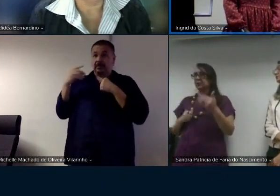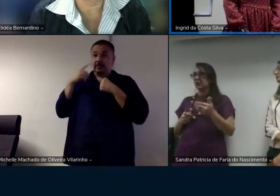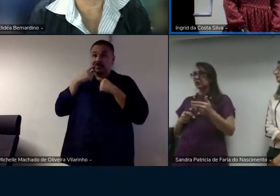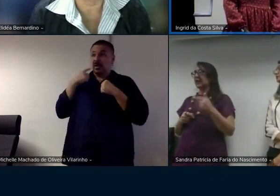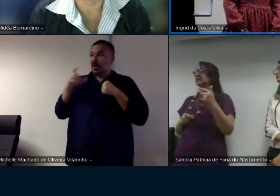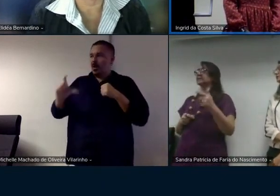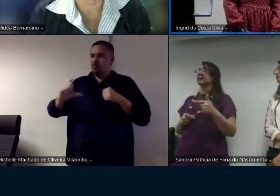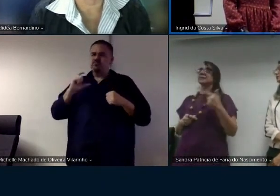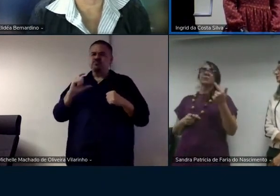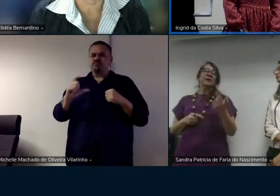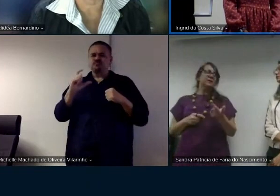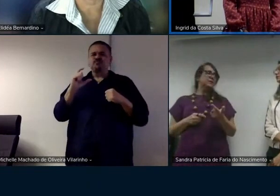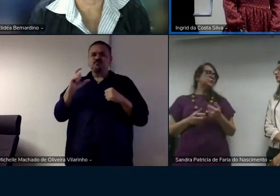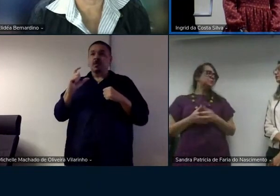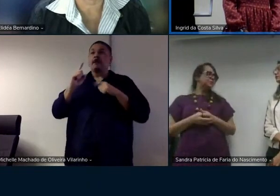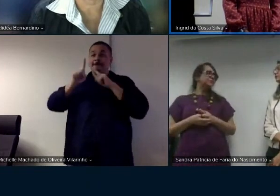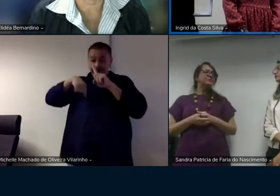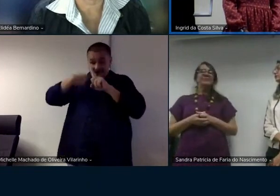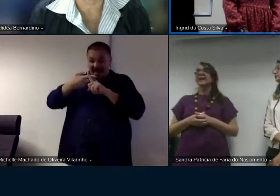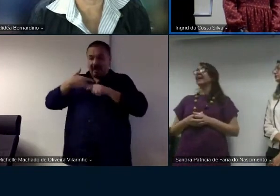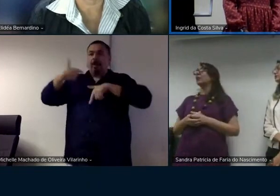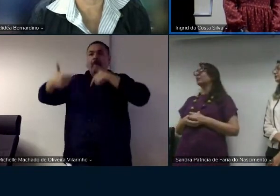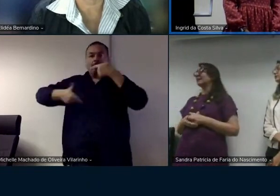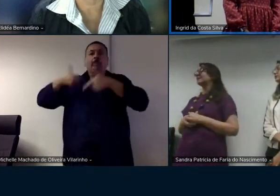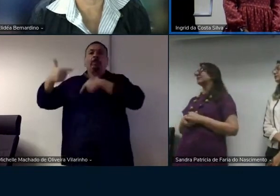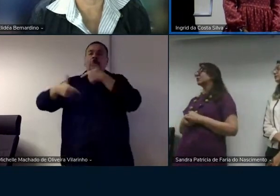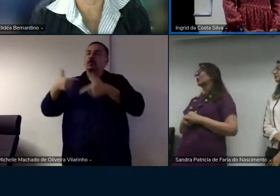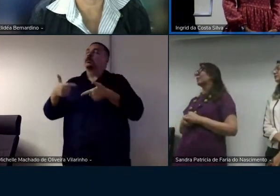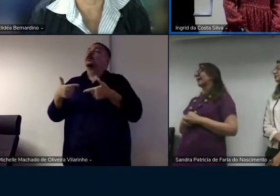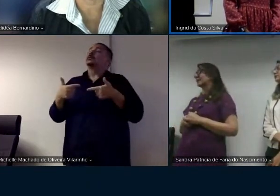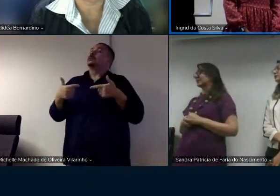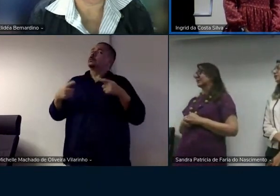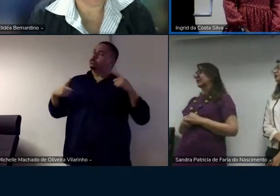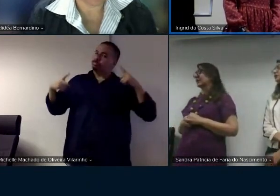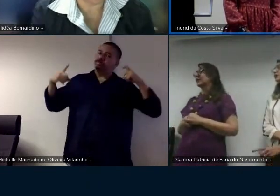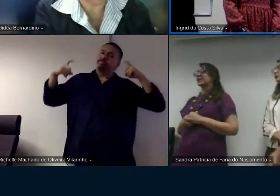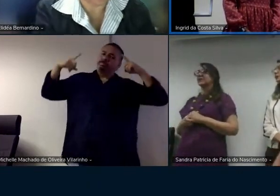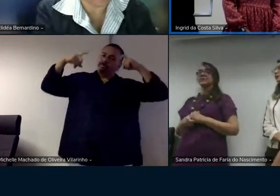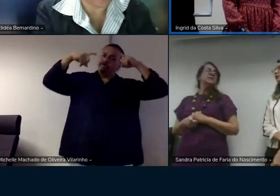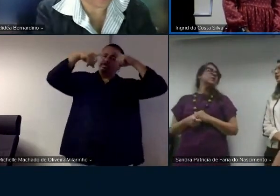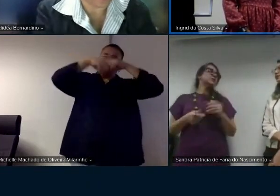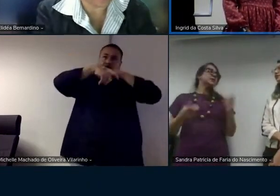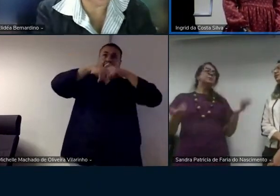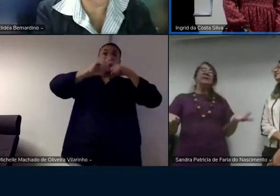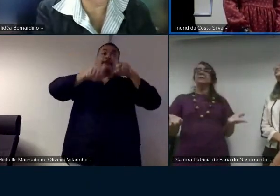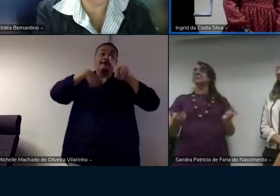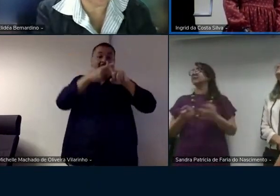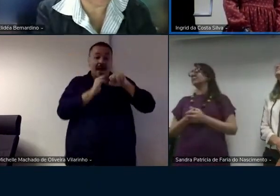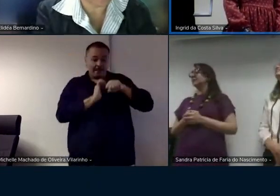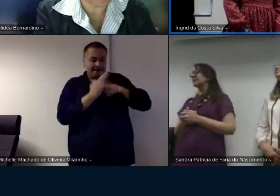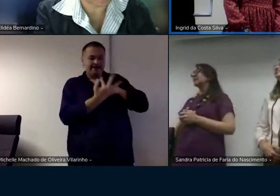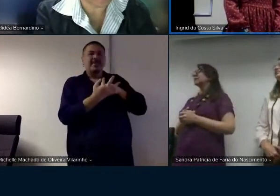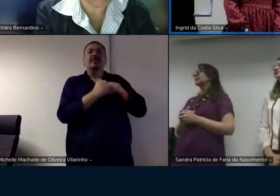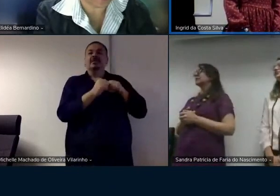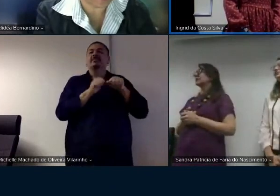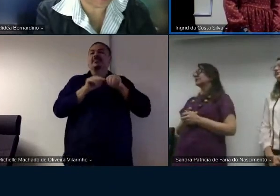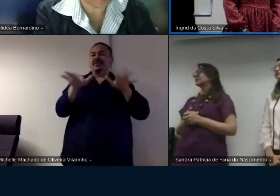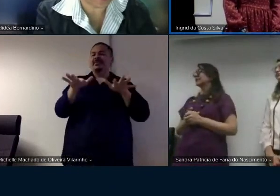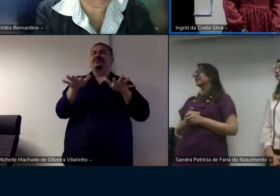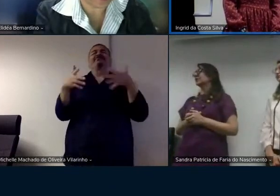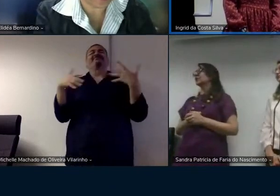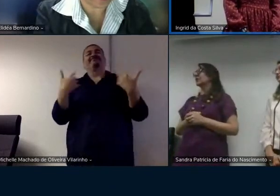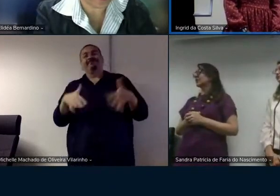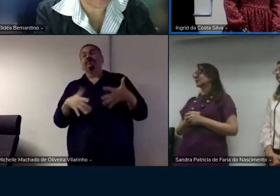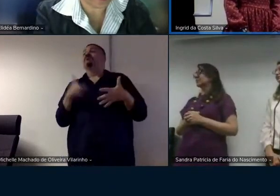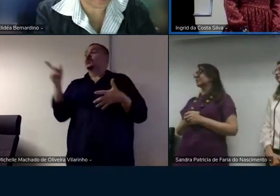desse porte e ainda estar trabalhando é algo bastante complexo ainda na pandemia ainda na pandemia então